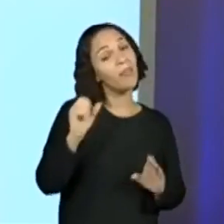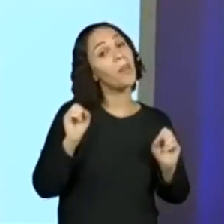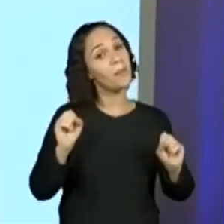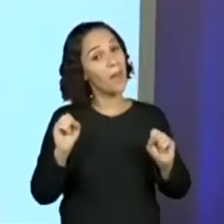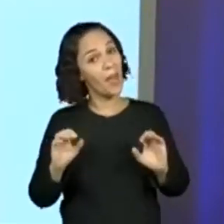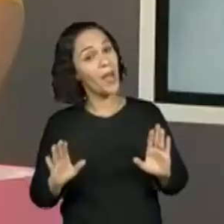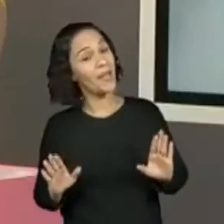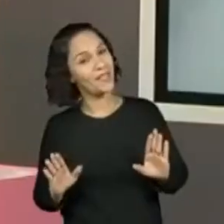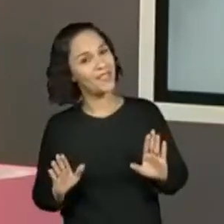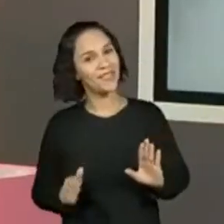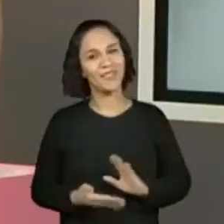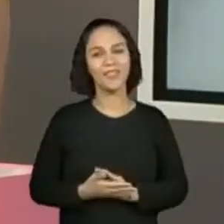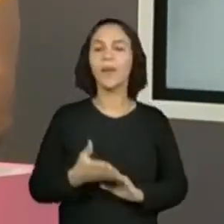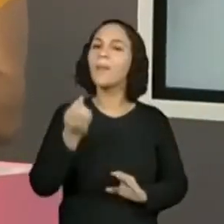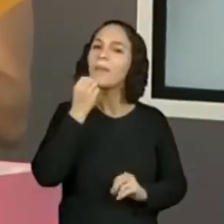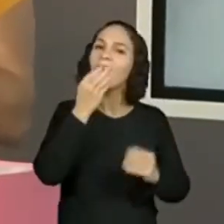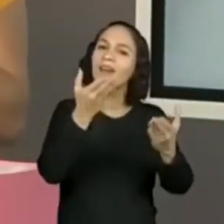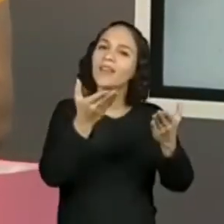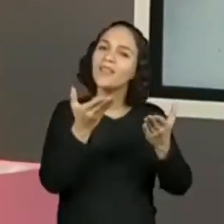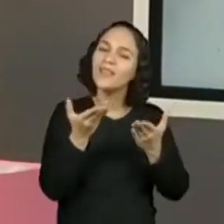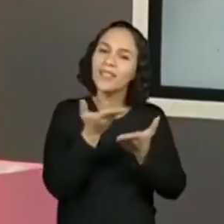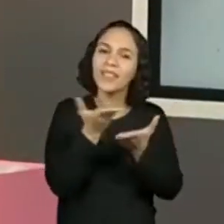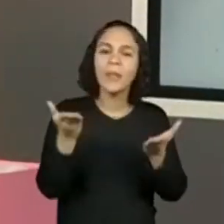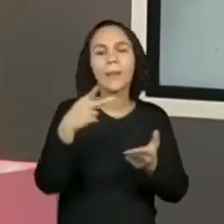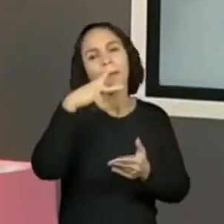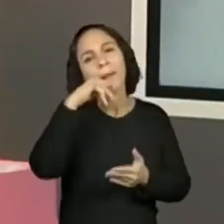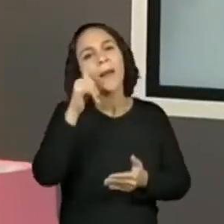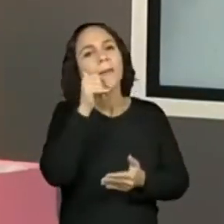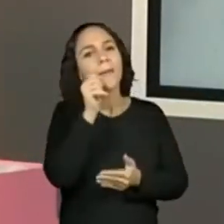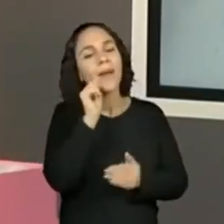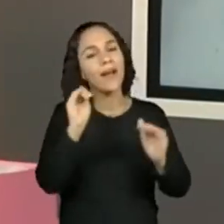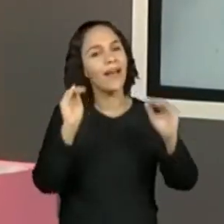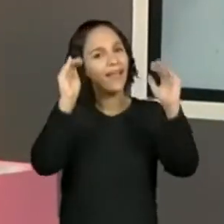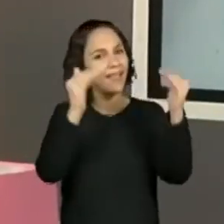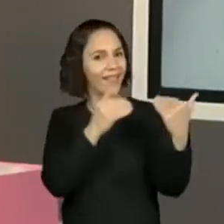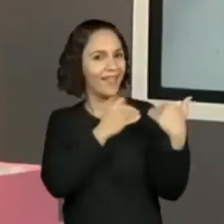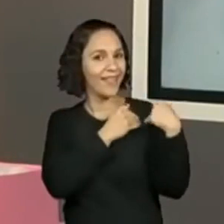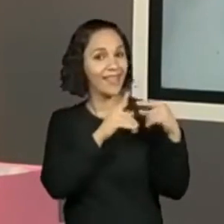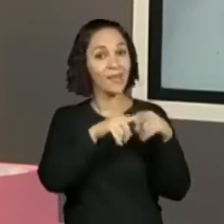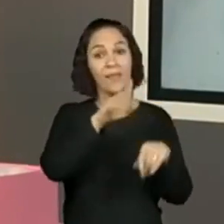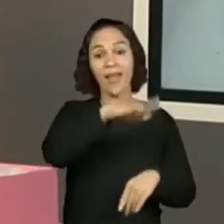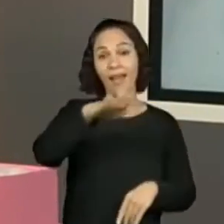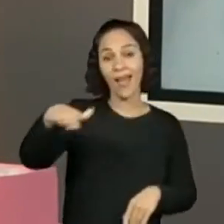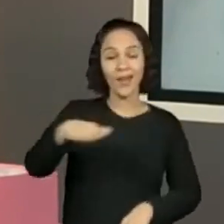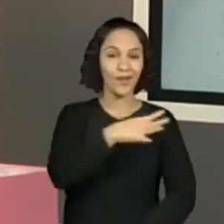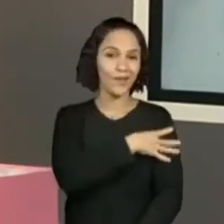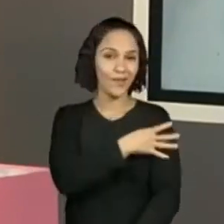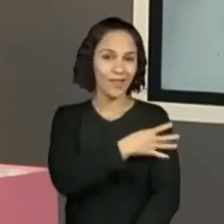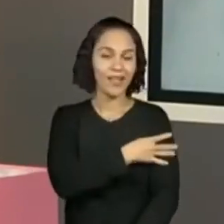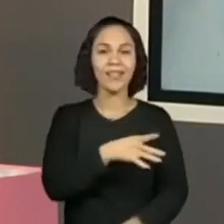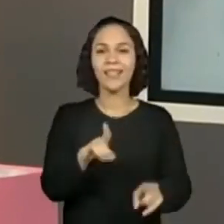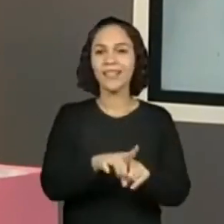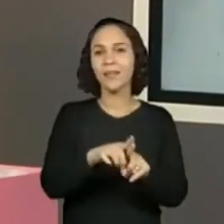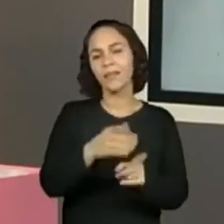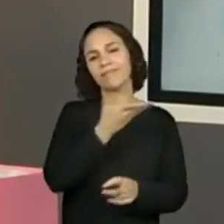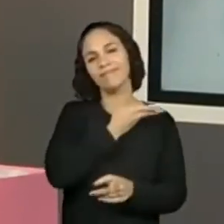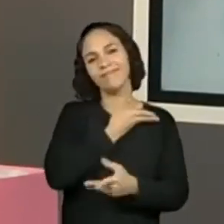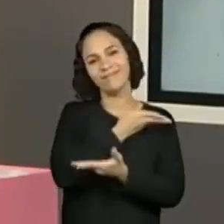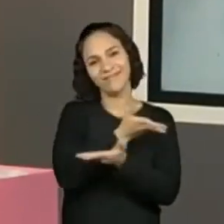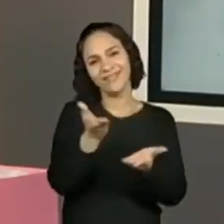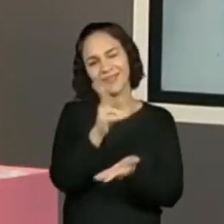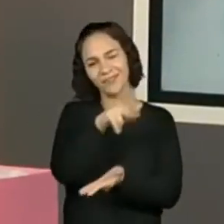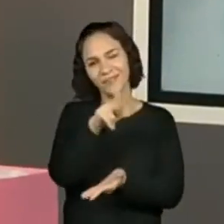seja. Mas galera, vamos lá. Boas-vindas a todos os pais responsáveis, alunos do quarto ano e os meus queridos colegas